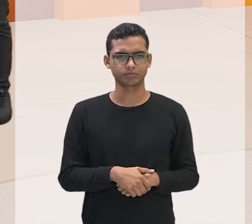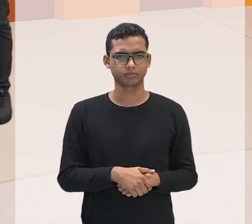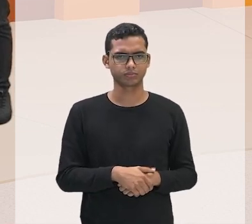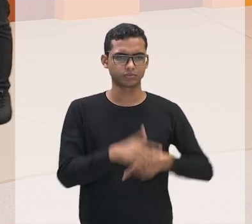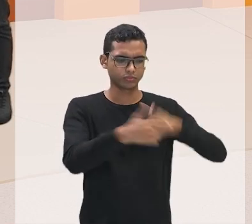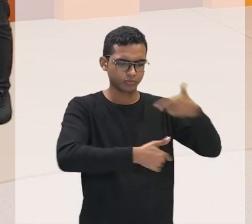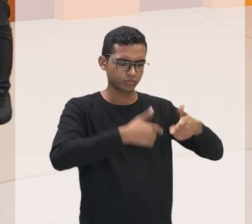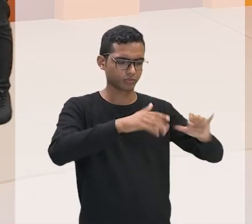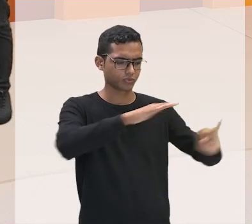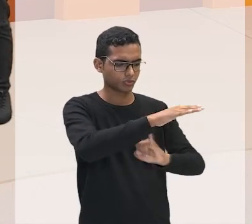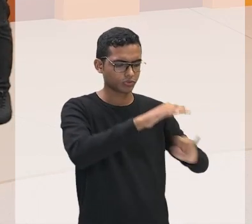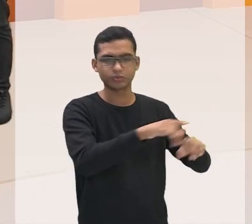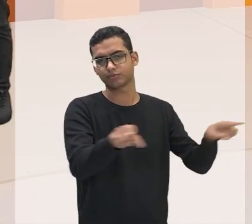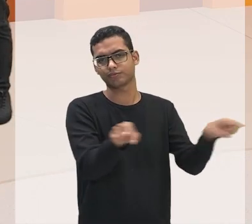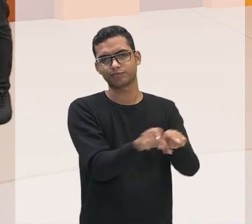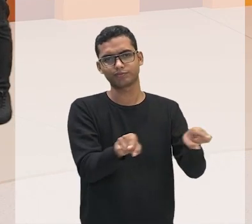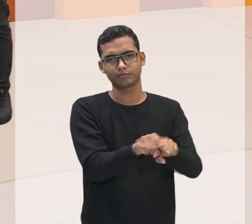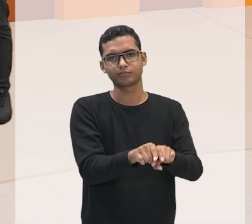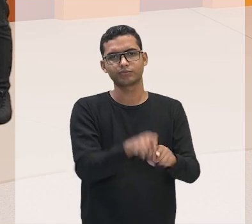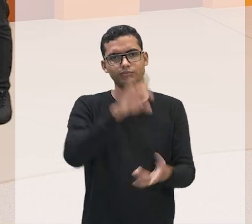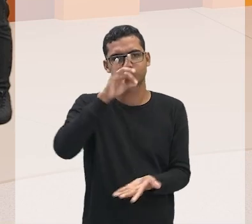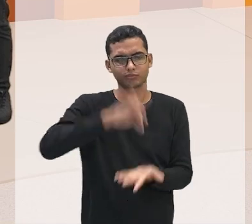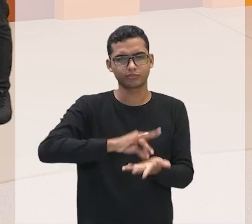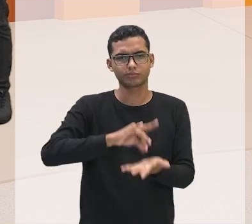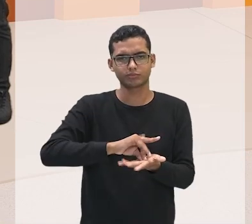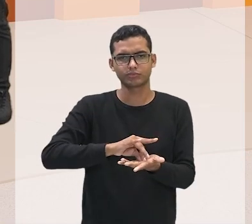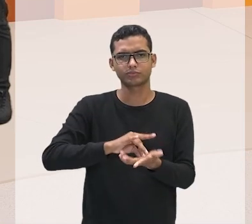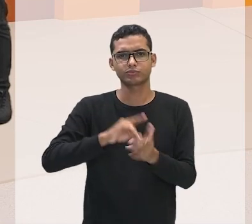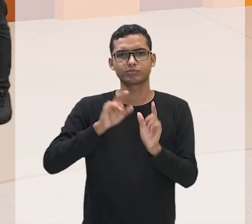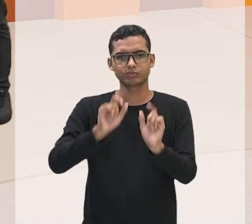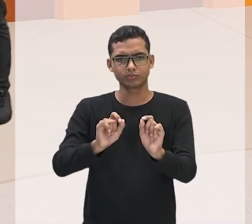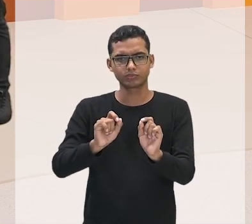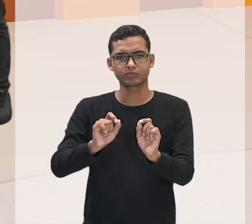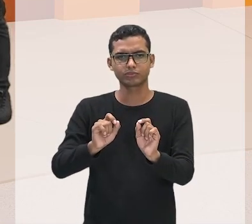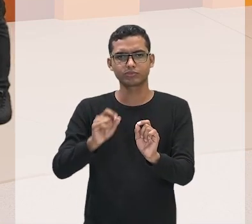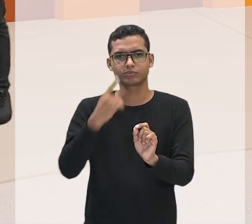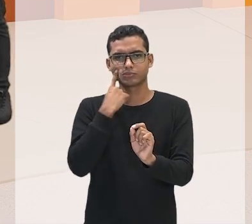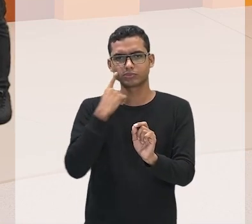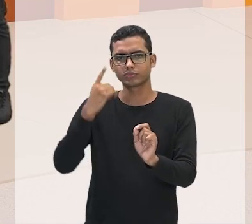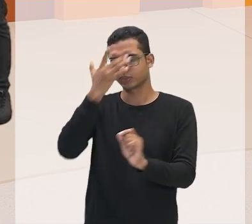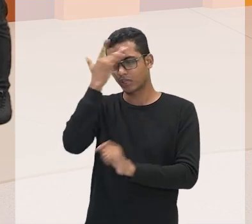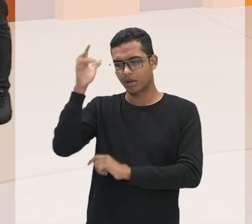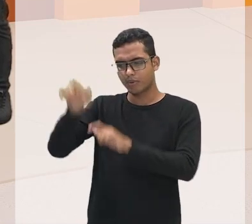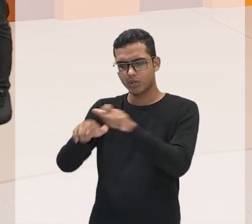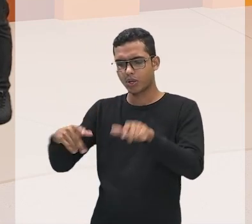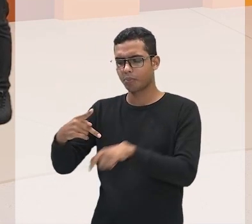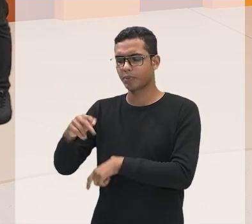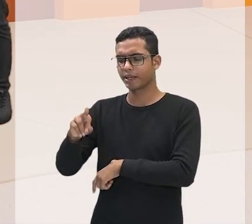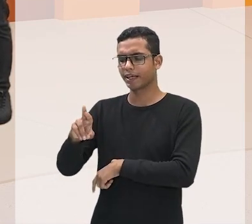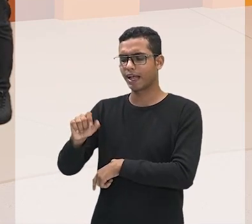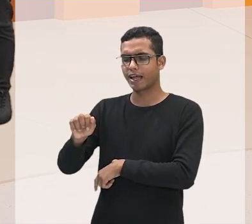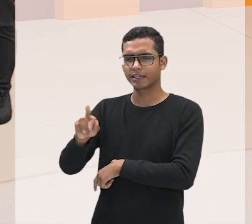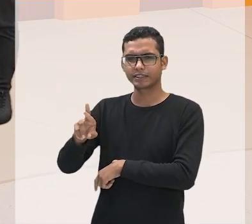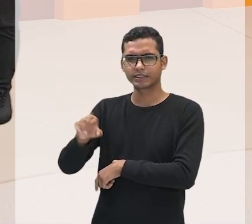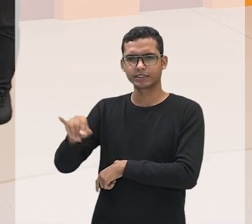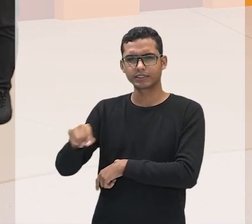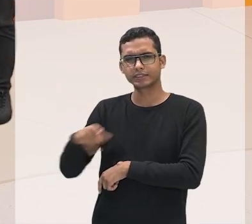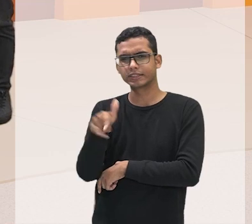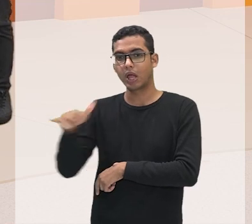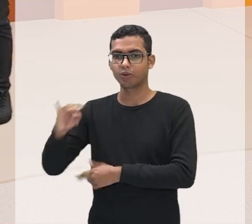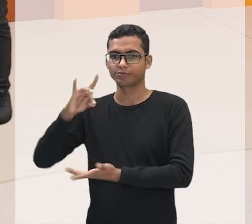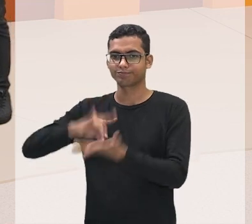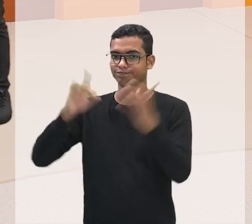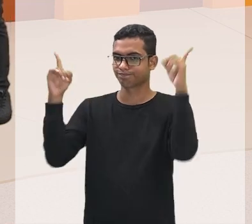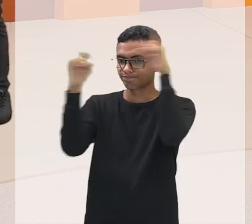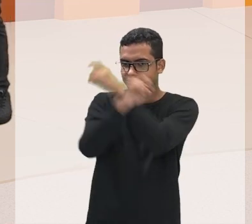precarização do trabalho que hoje na modernidade chama de uberização não é isso? É muito complicado Professor